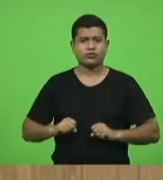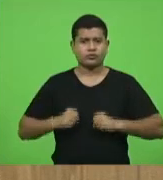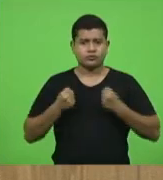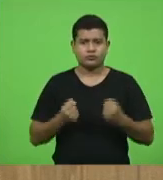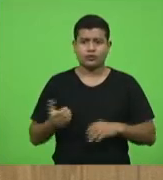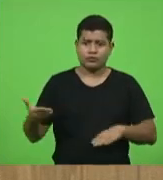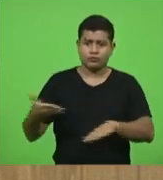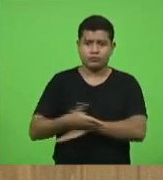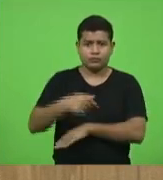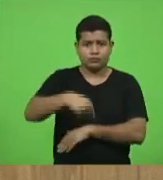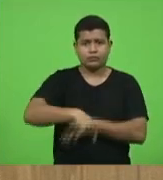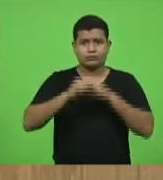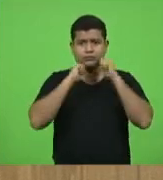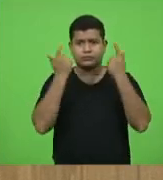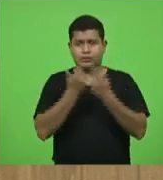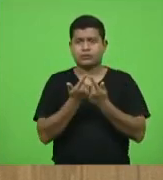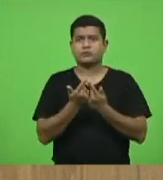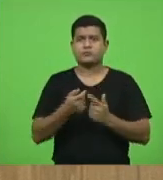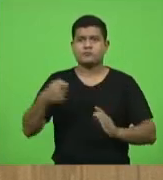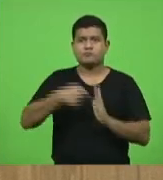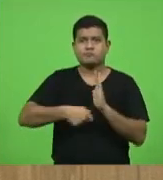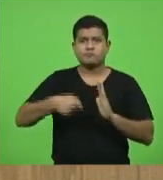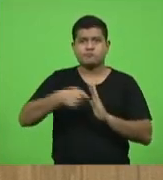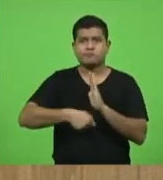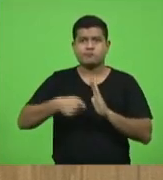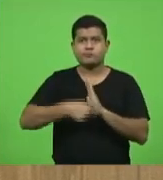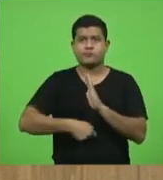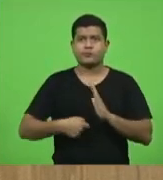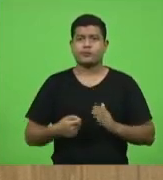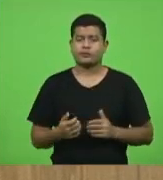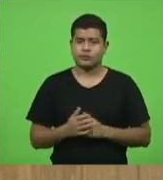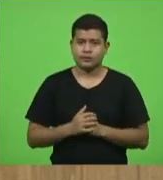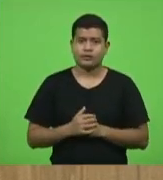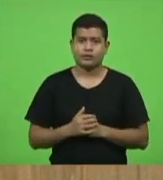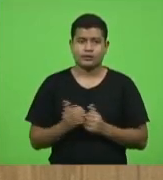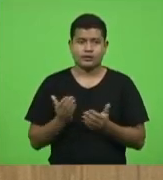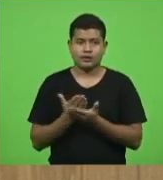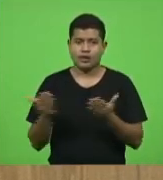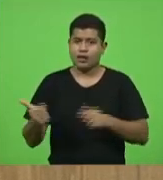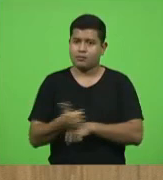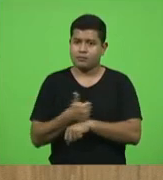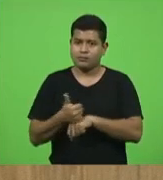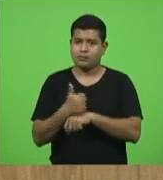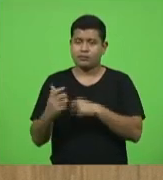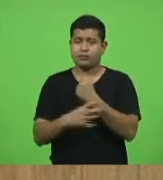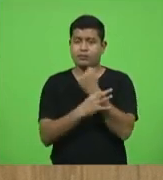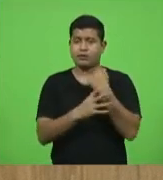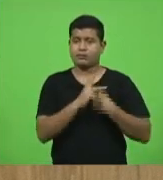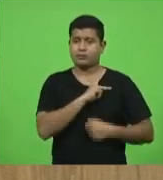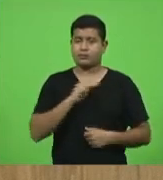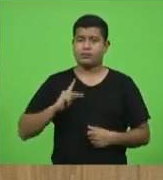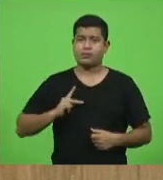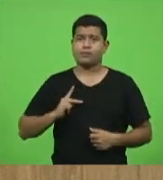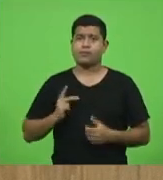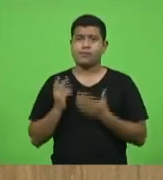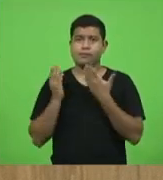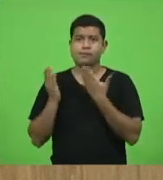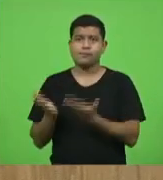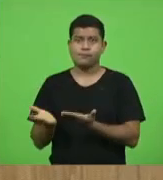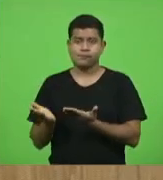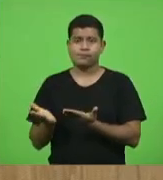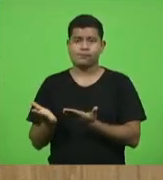Legislativa, a valorização do profissional de segurança pública, que começa pela reposição